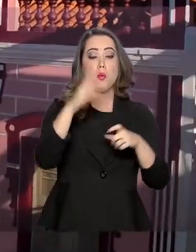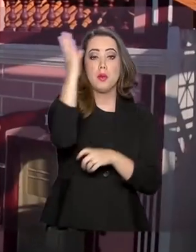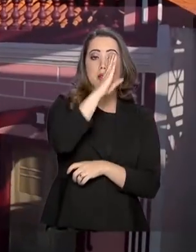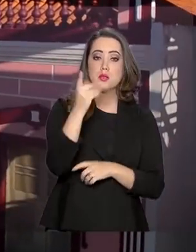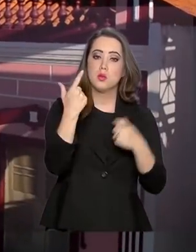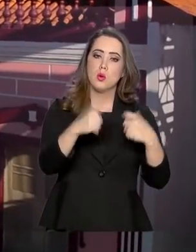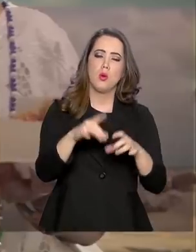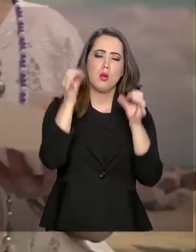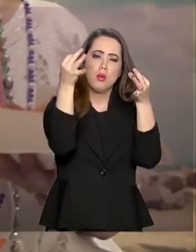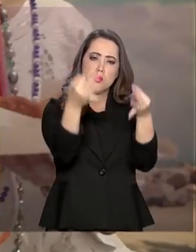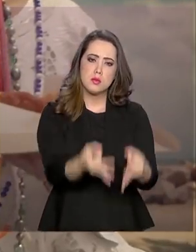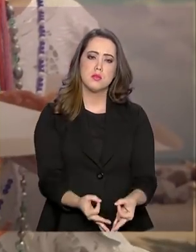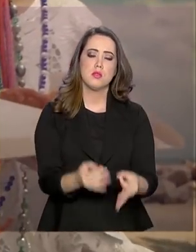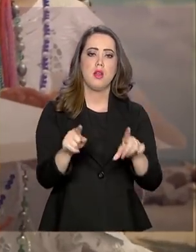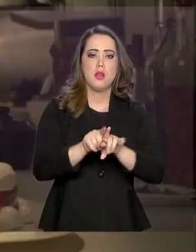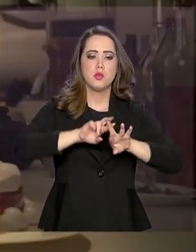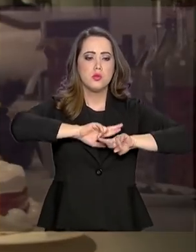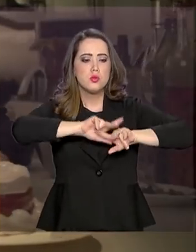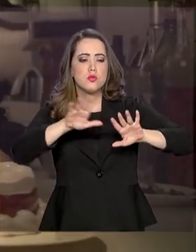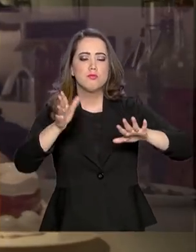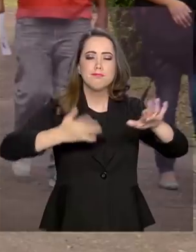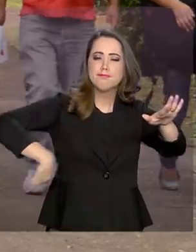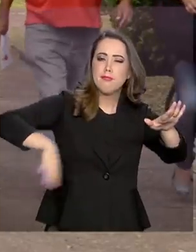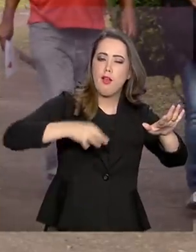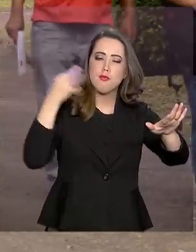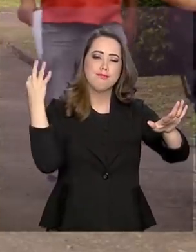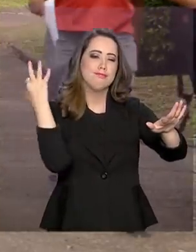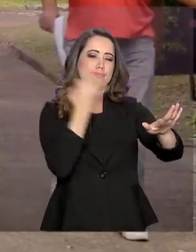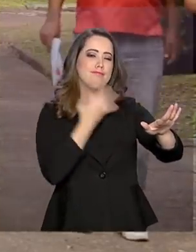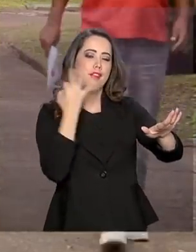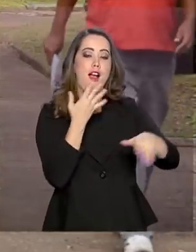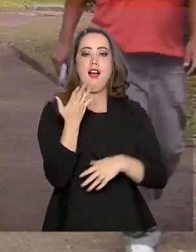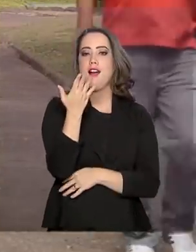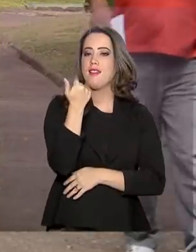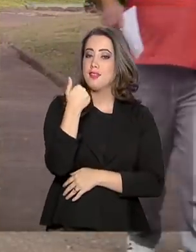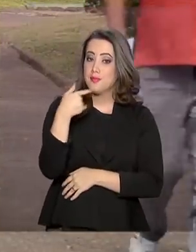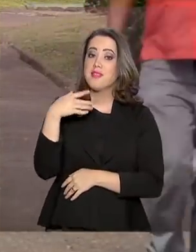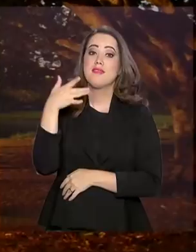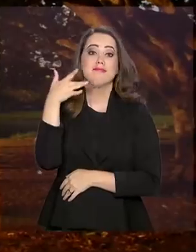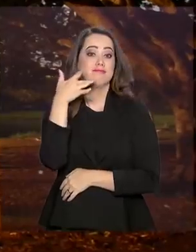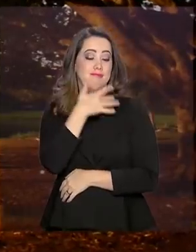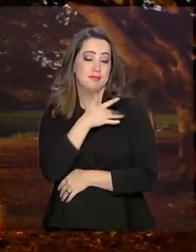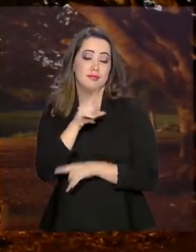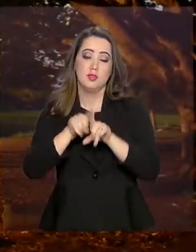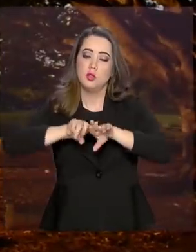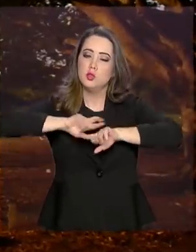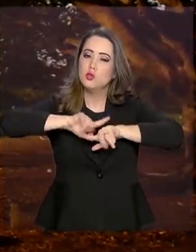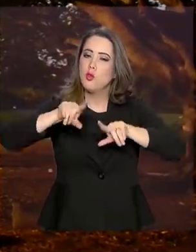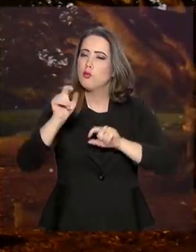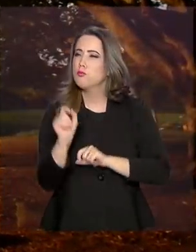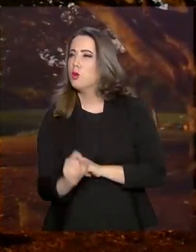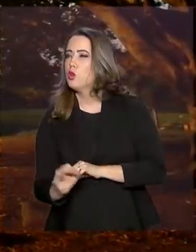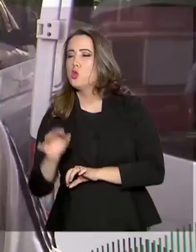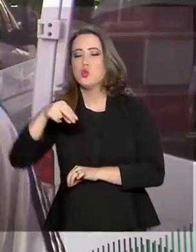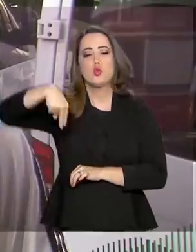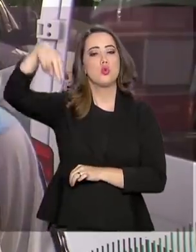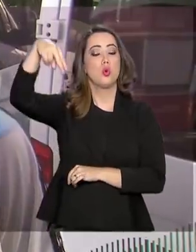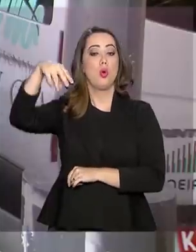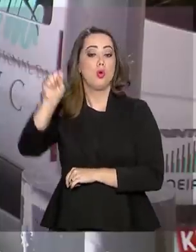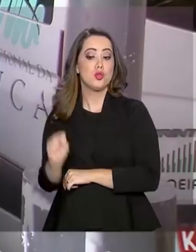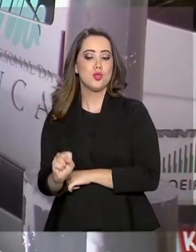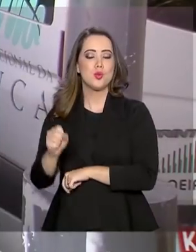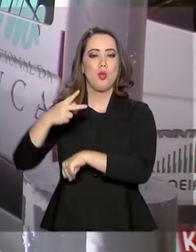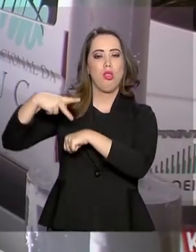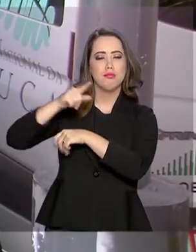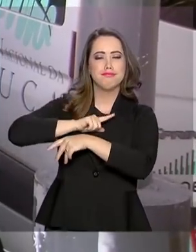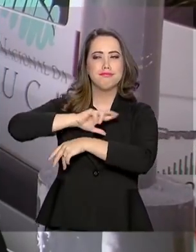cidades históricas, diversidade gastronômica. São milhares de roteiros de norte a sul do país. Javier